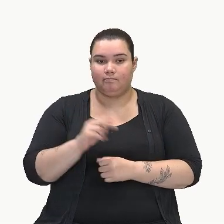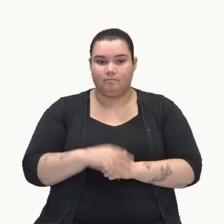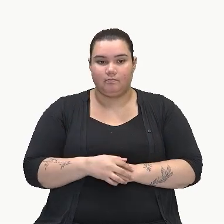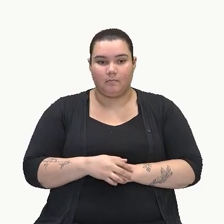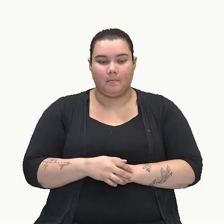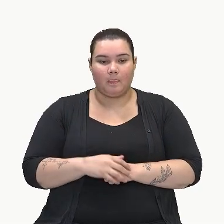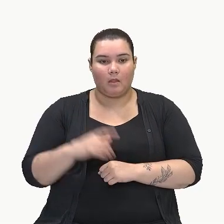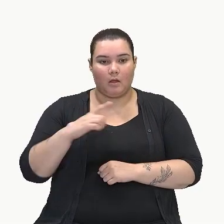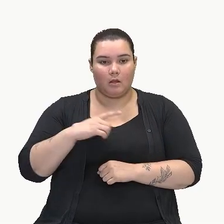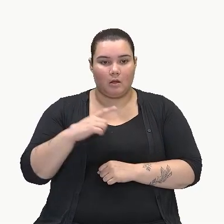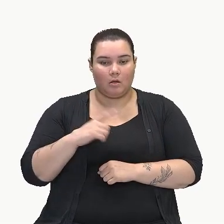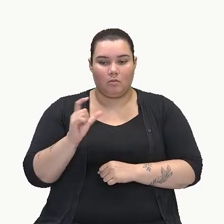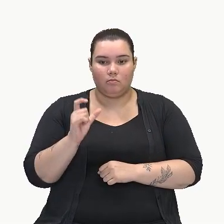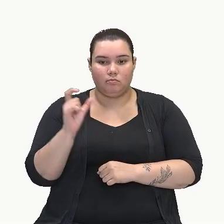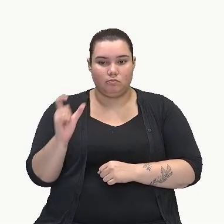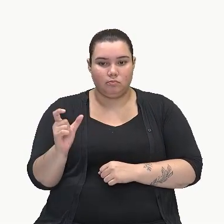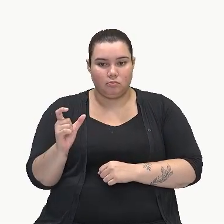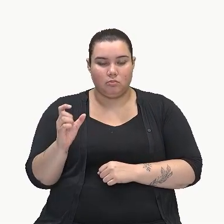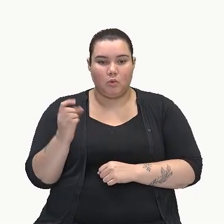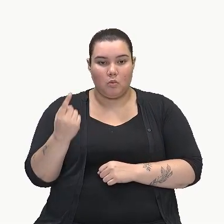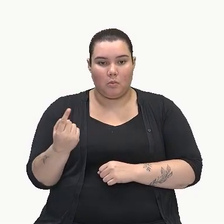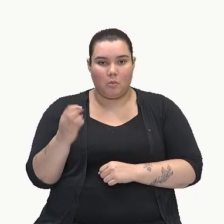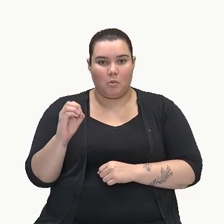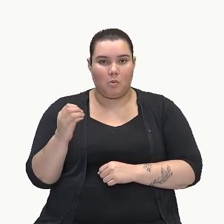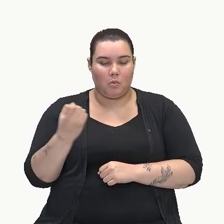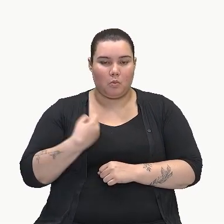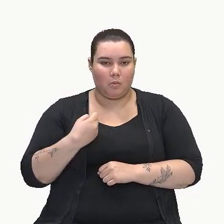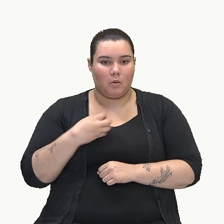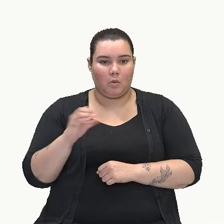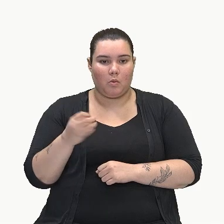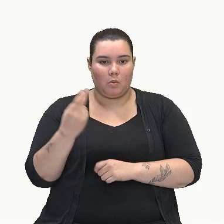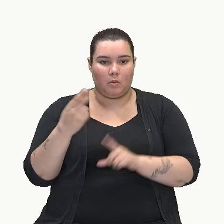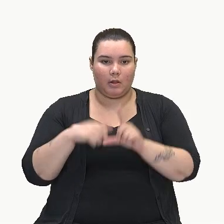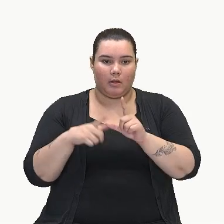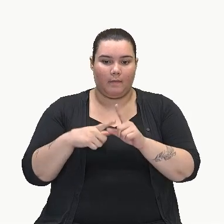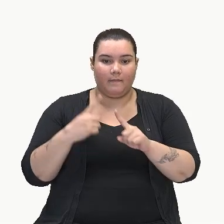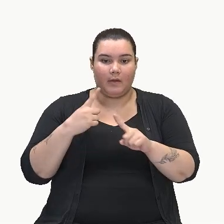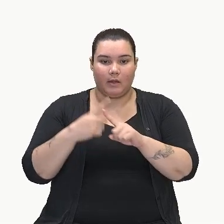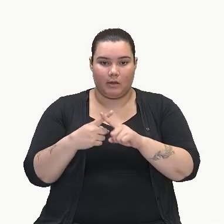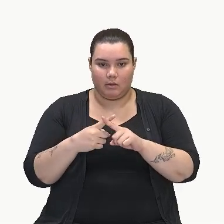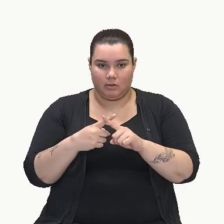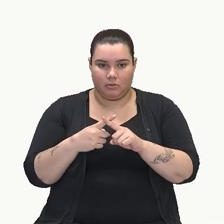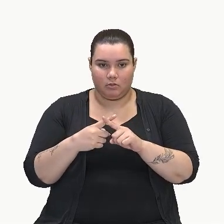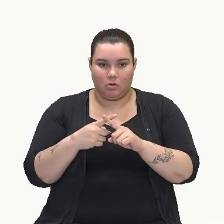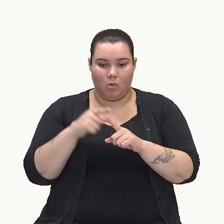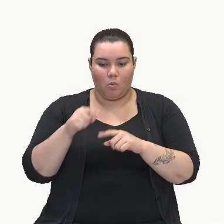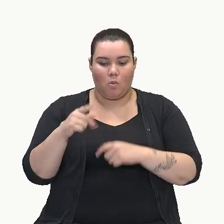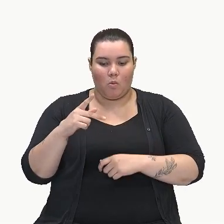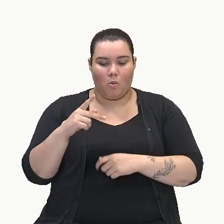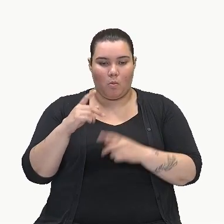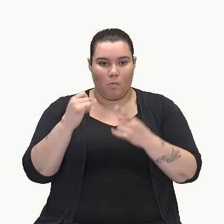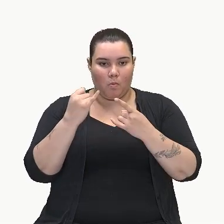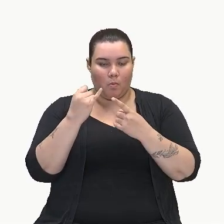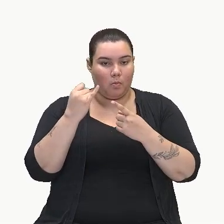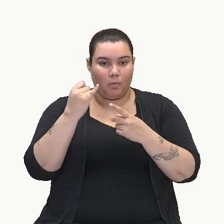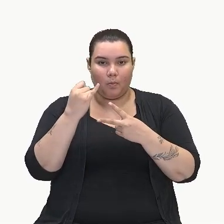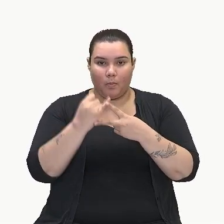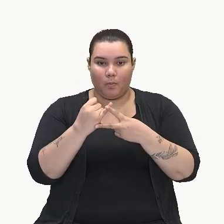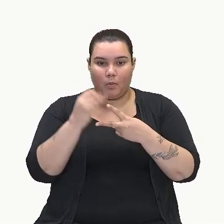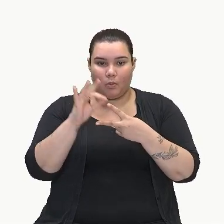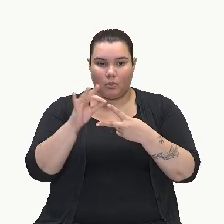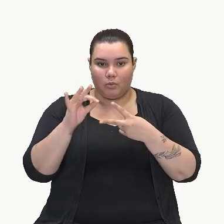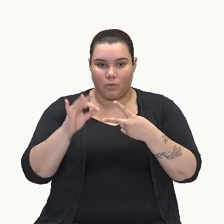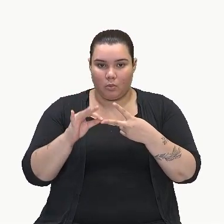numerozinho, tá? Ou uma letra, multiplicando um polinômio, que no caso a gente vai sempre